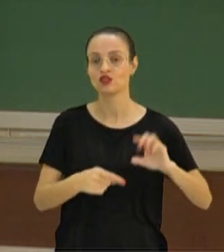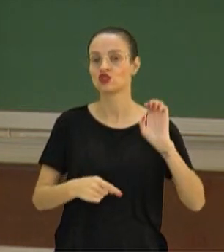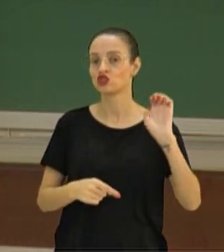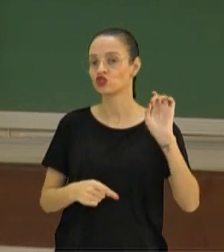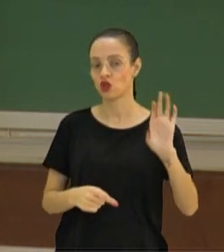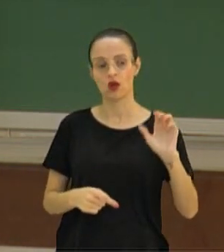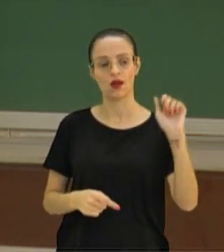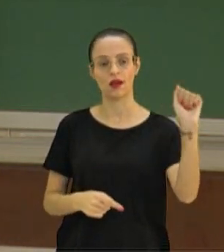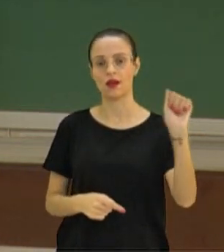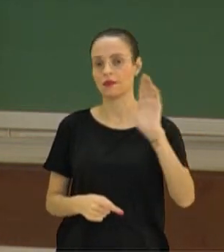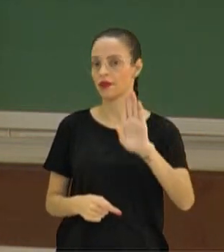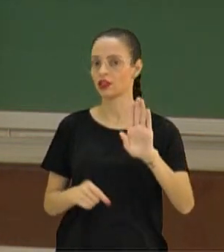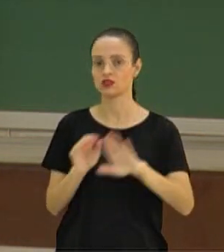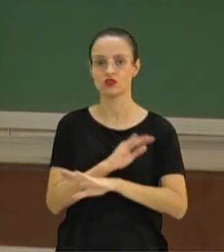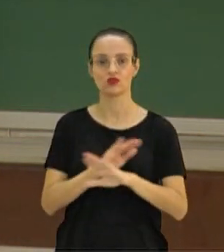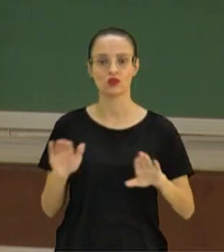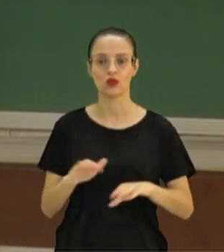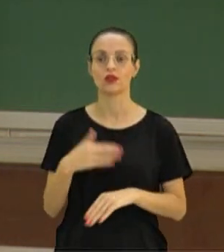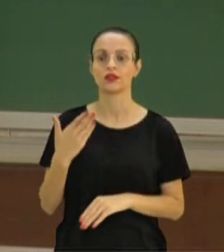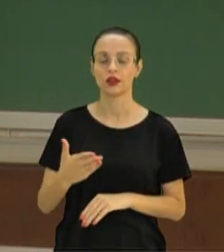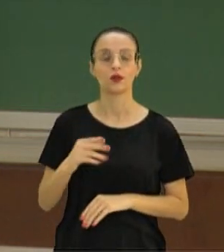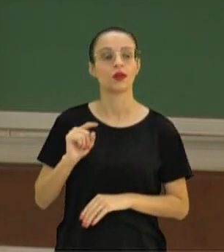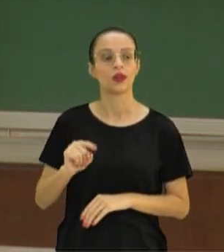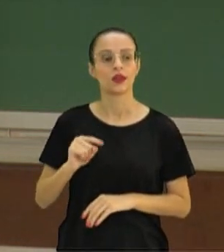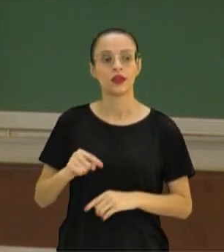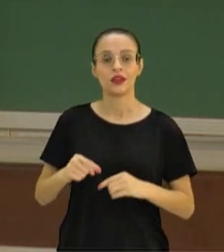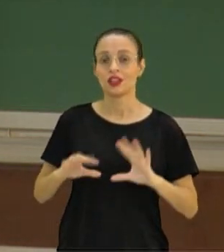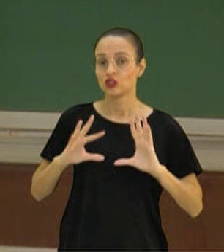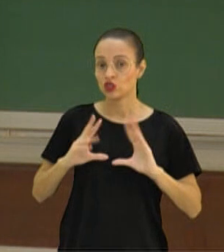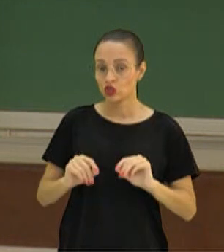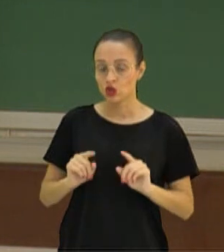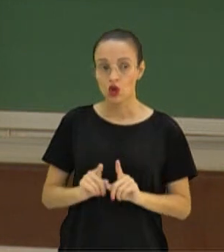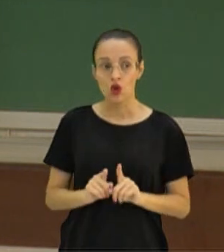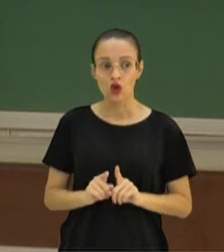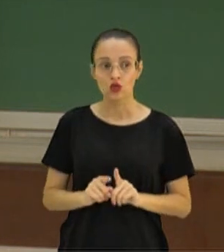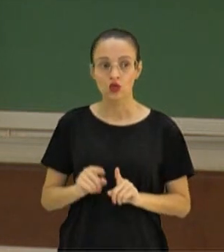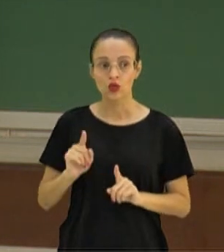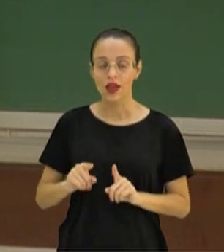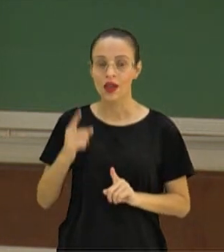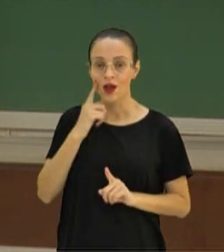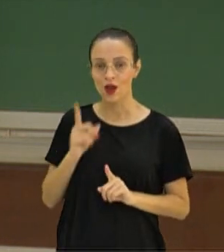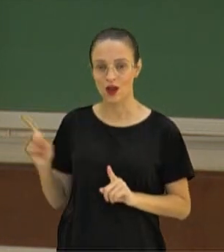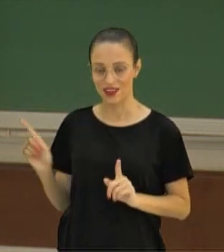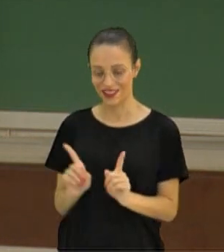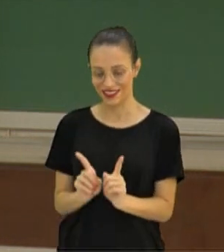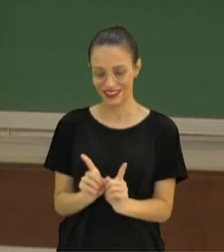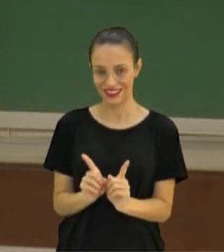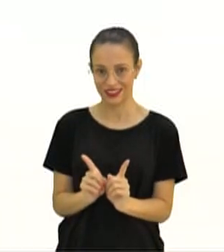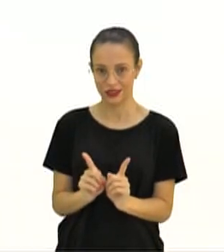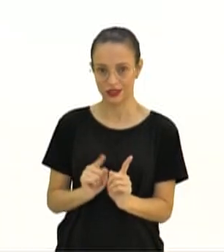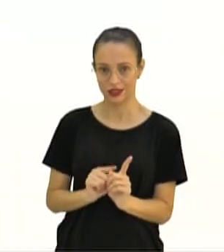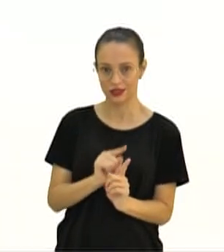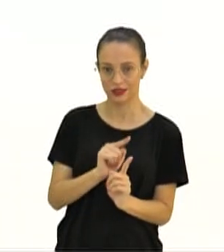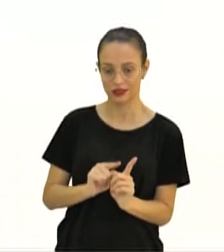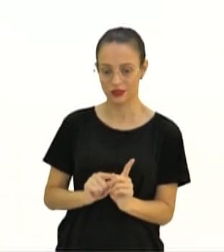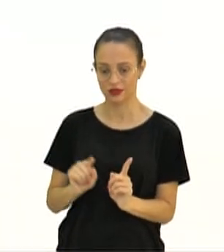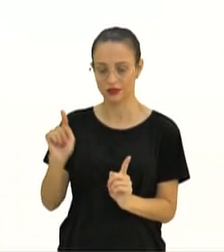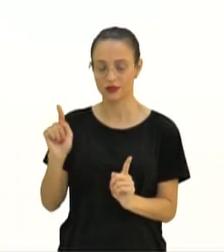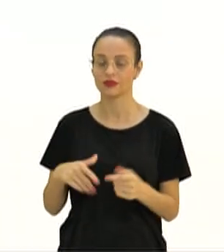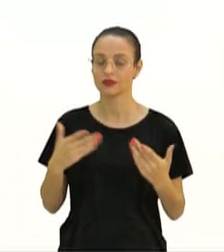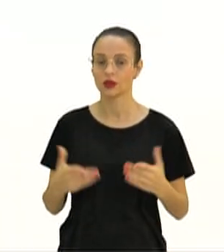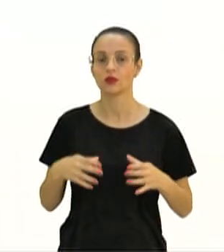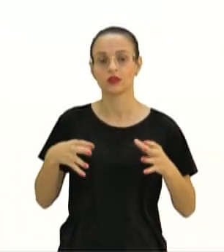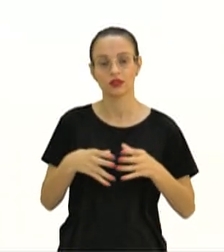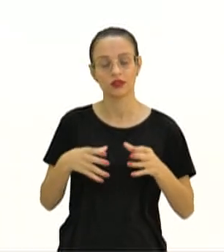e de B. Tudo bem? E o ancestral de todos em comum é esse que está aqui na base. Lembrando, as minhas